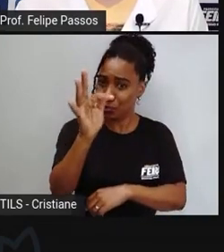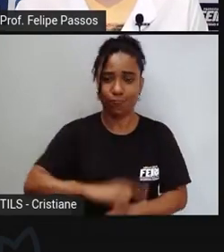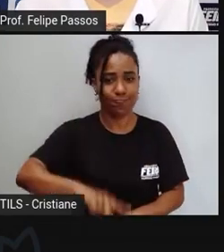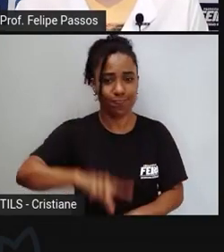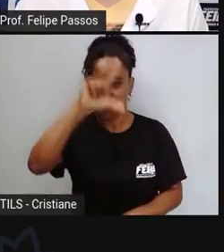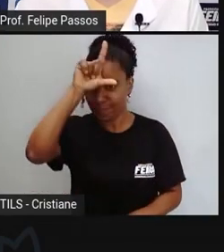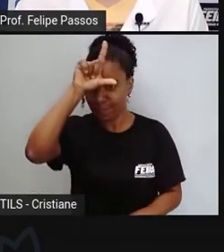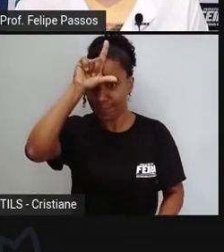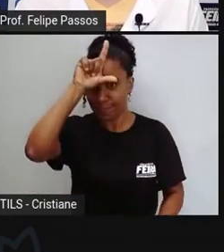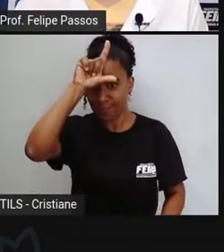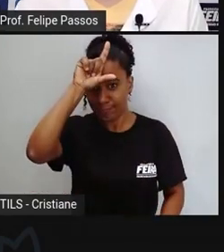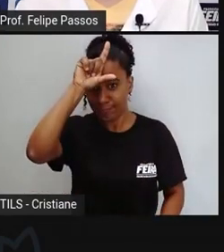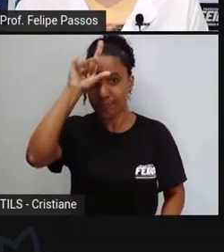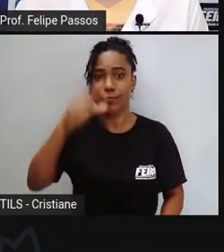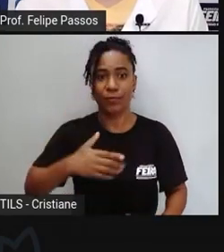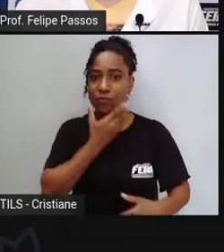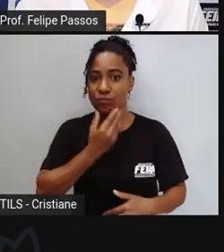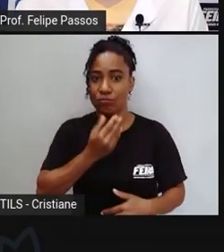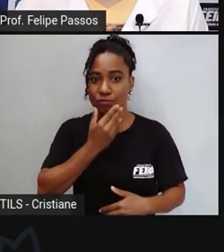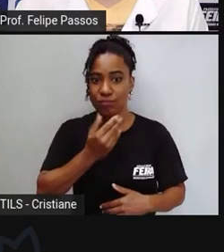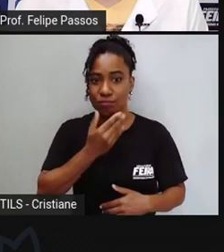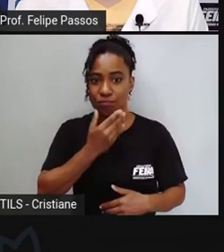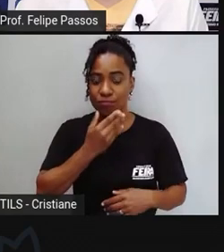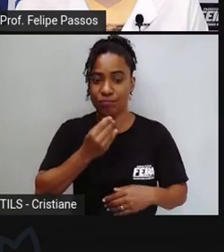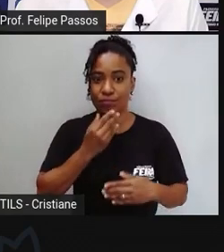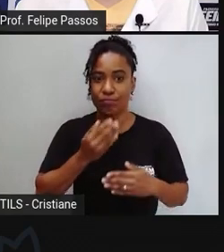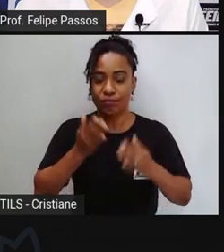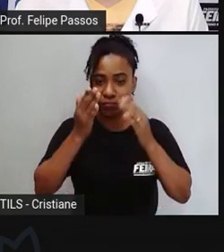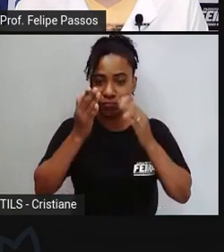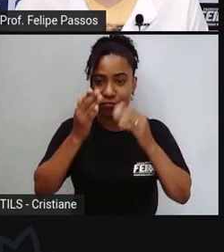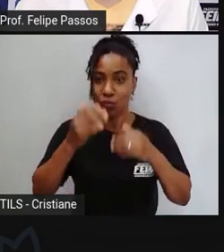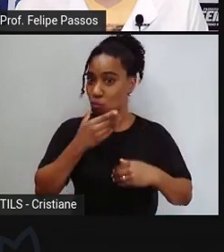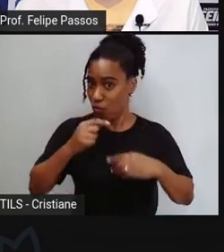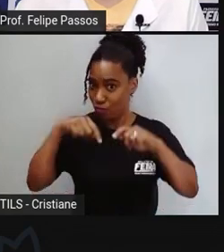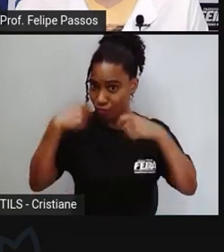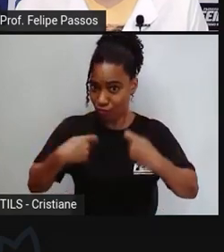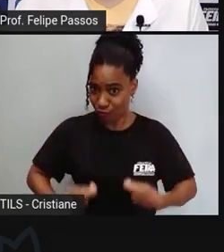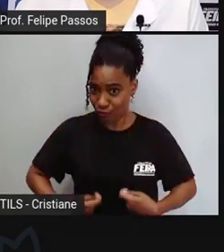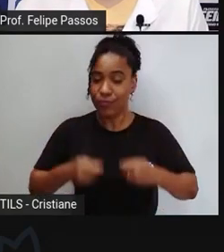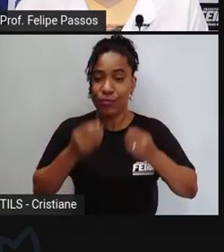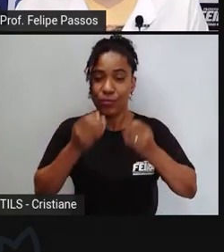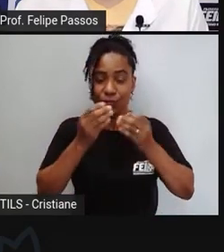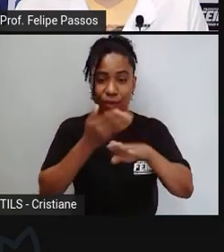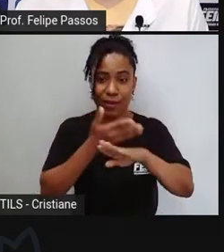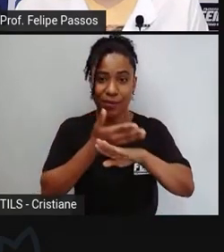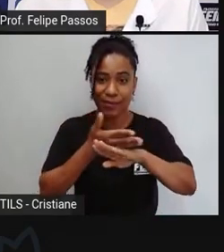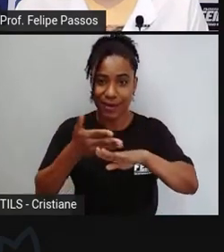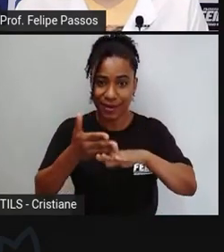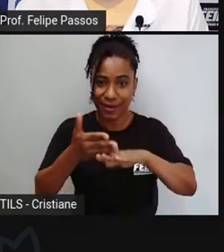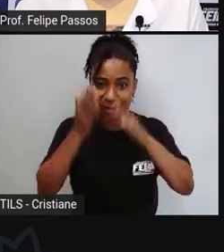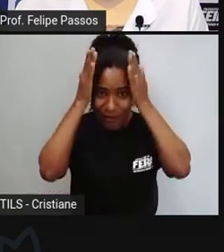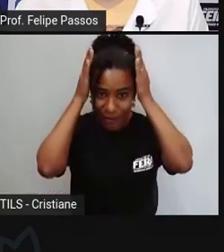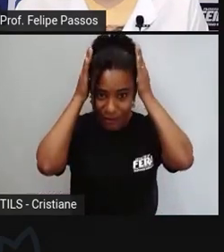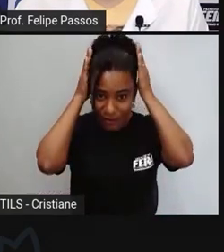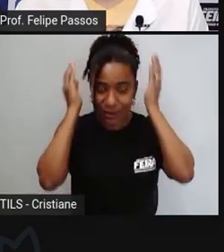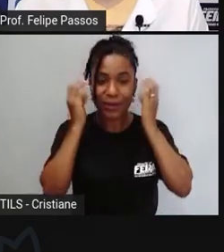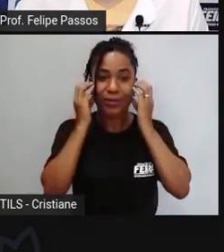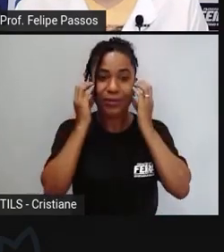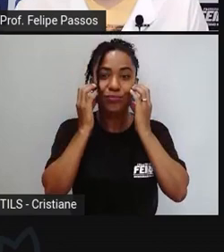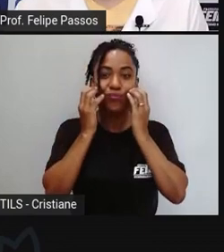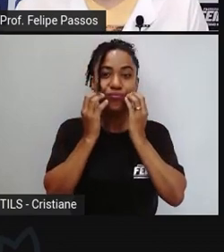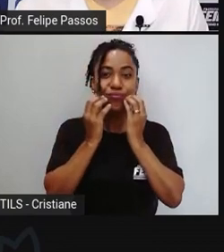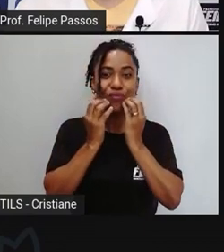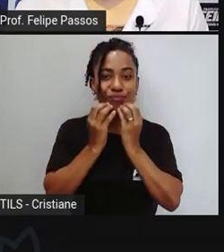sou um homem de cabelo branco, uso no momento